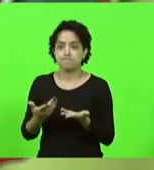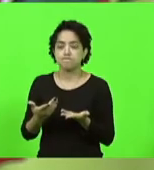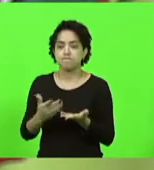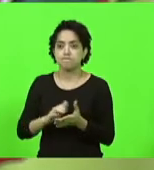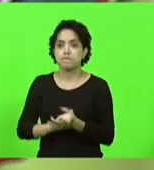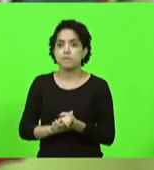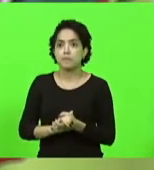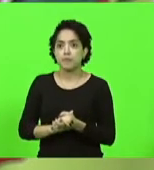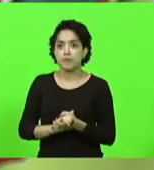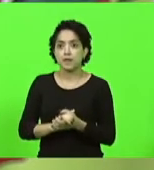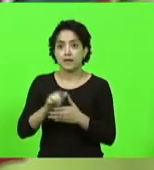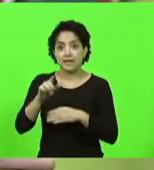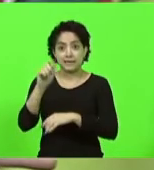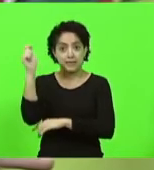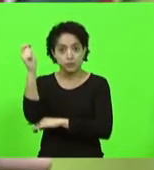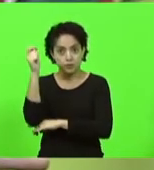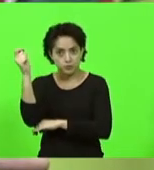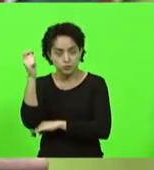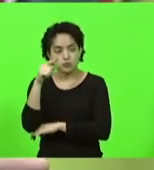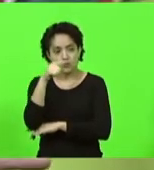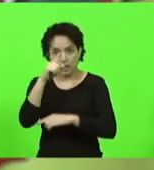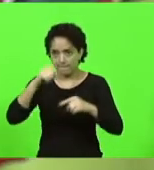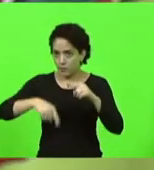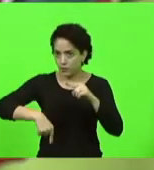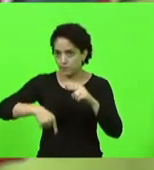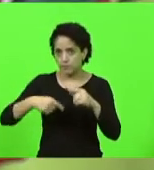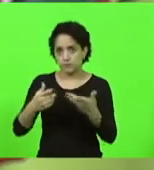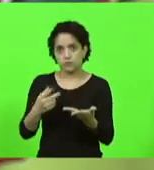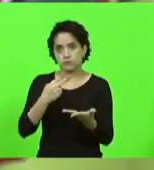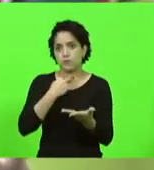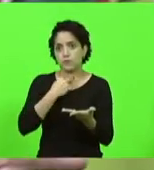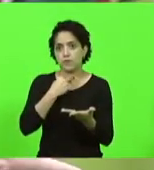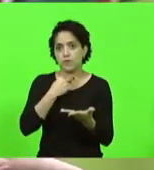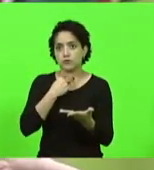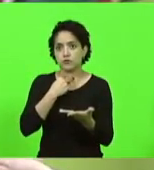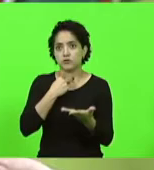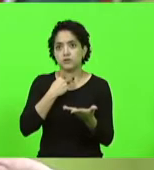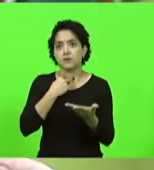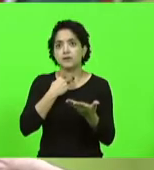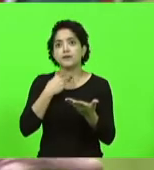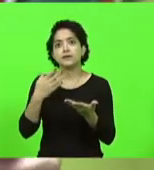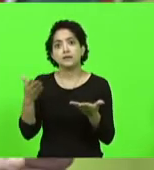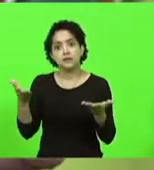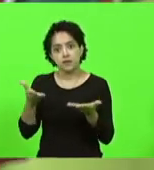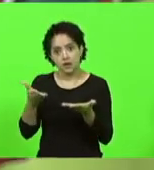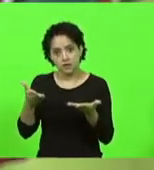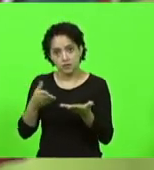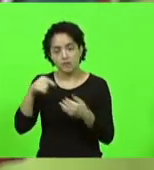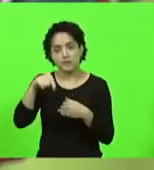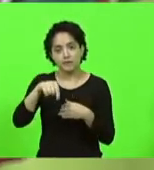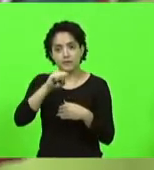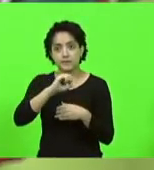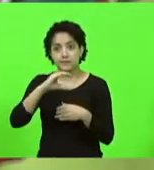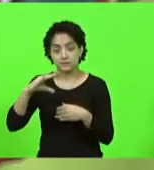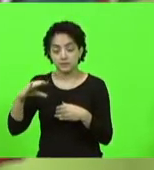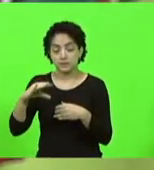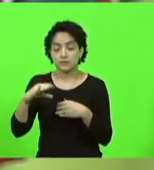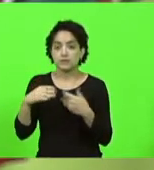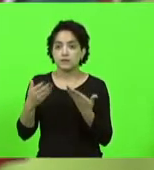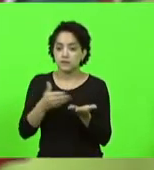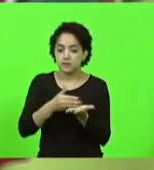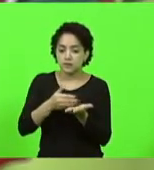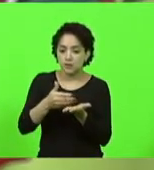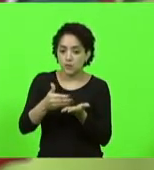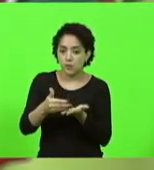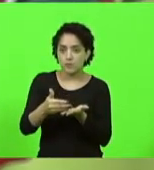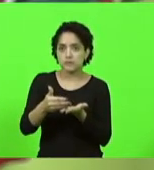inviabilizado no Rio Grande do Sul proibido em definitivo no Rio Grande do Sul e começa a migrar para Santa Catarina. Nós tivemos notícia recentemente de uma